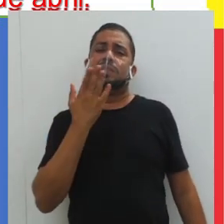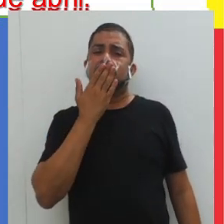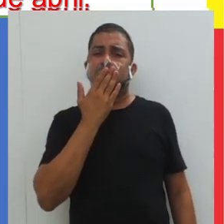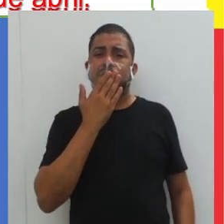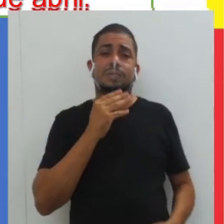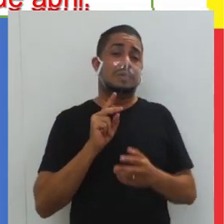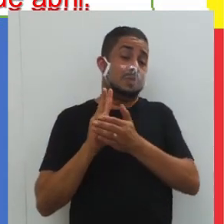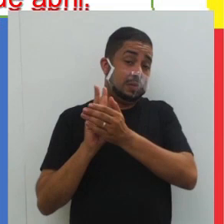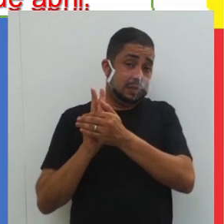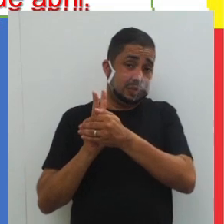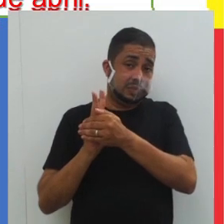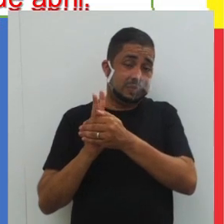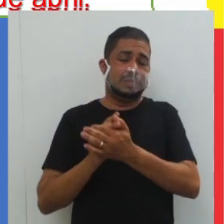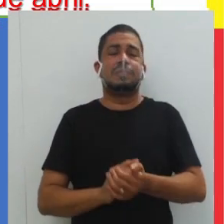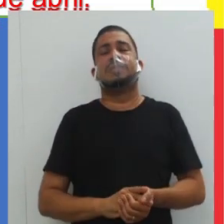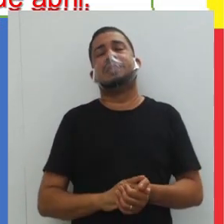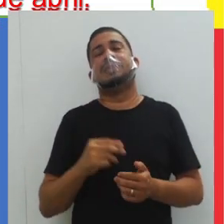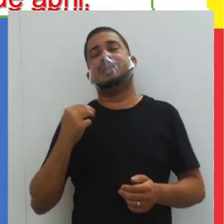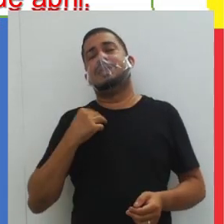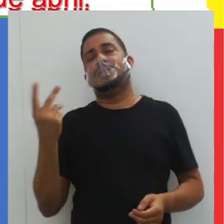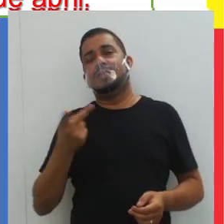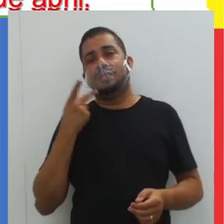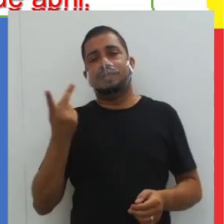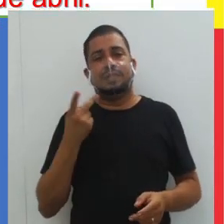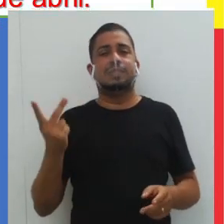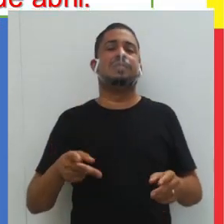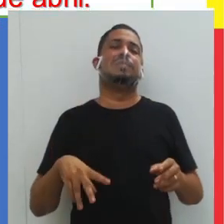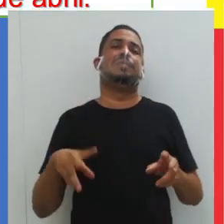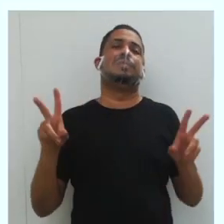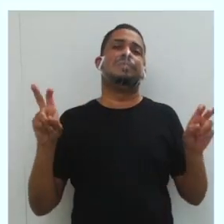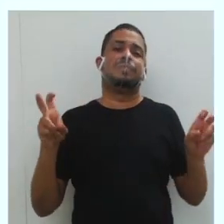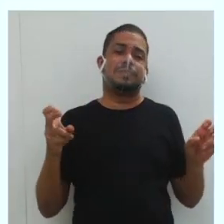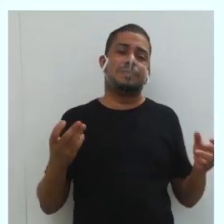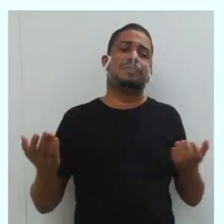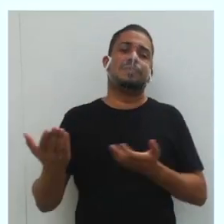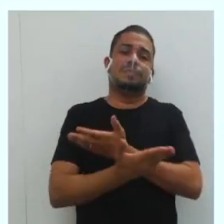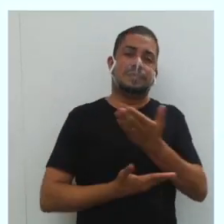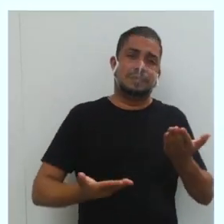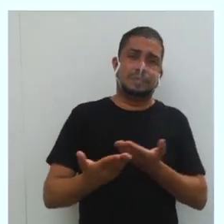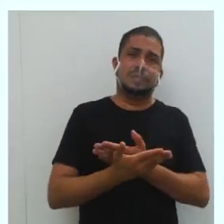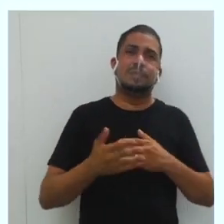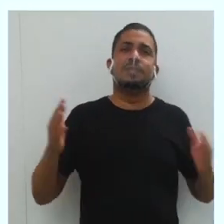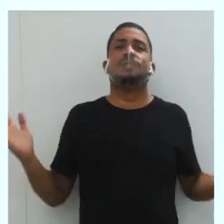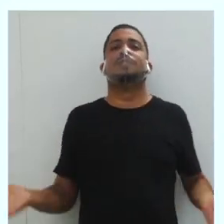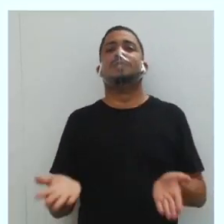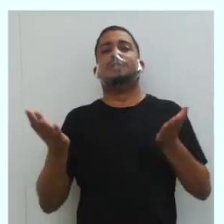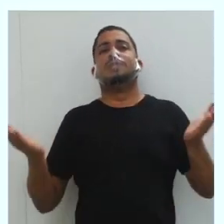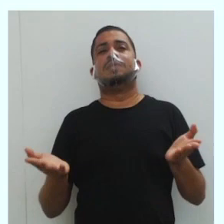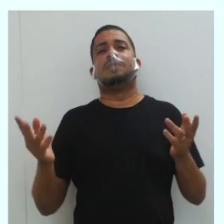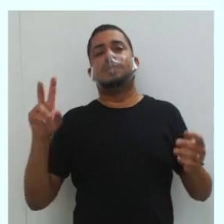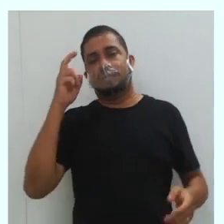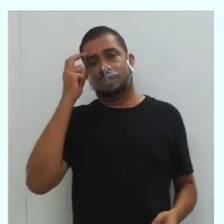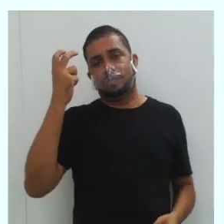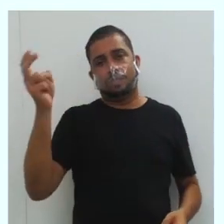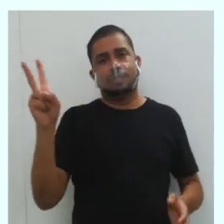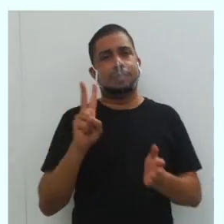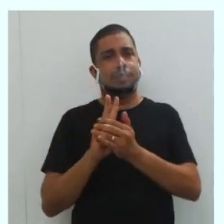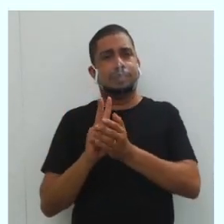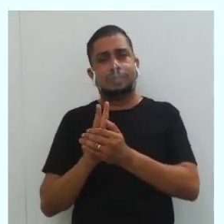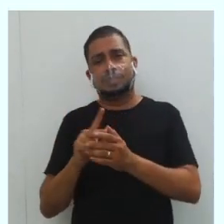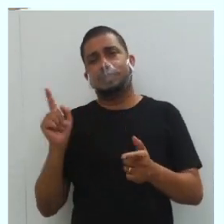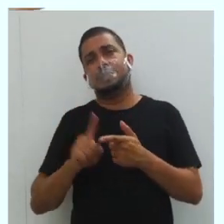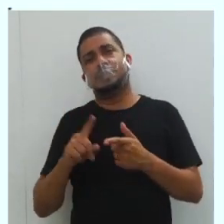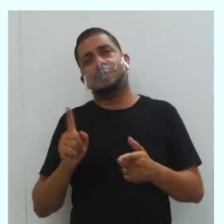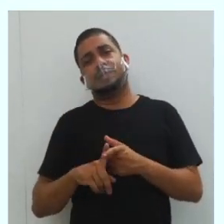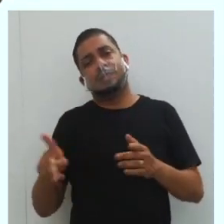índio. Então, quando eu falo dessa questão da integração, da valorização da cultura indígena